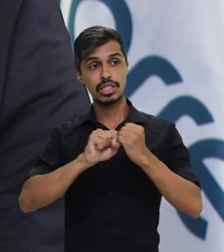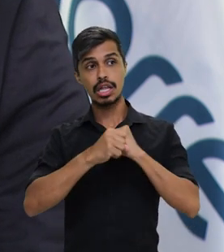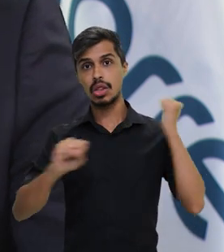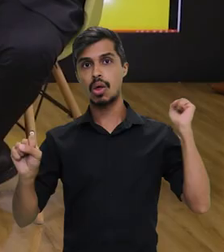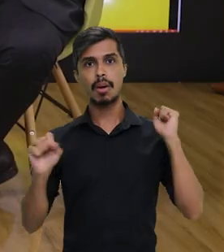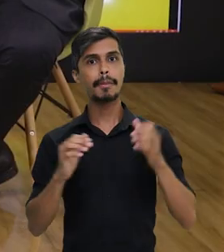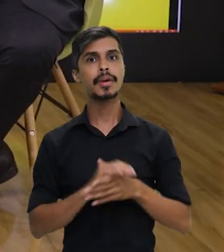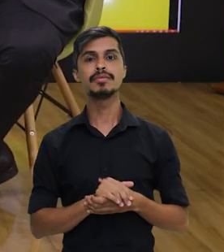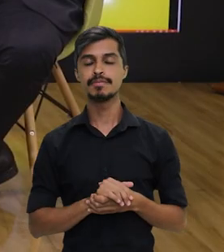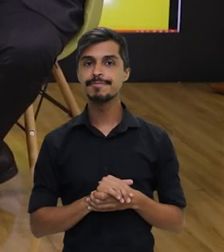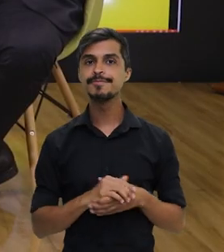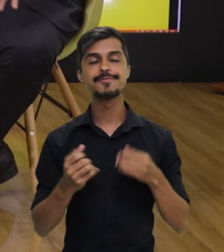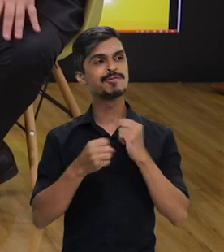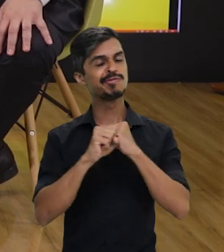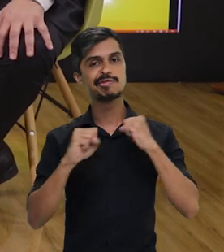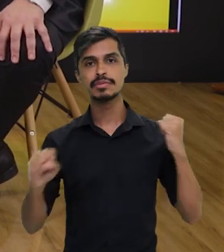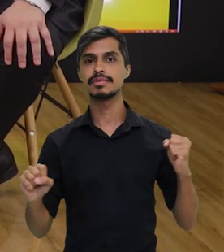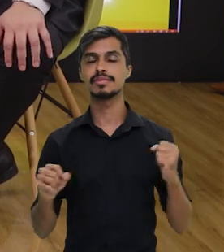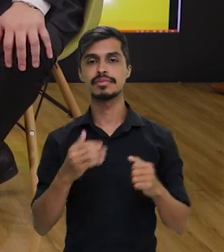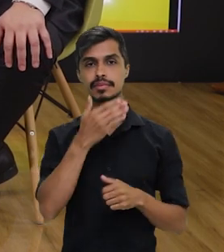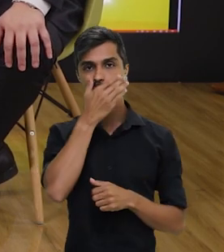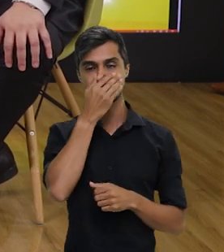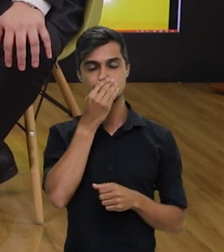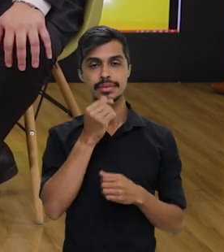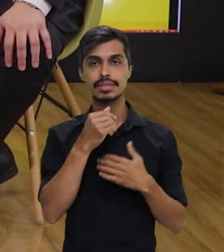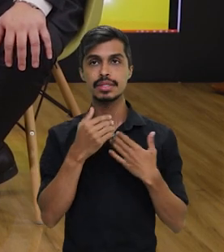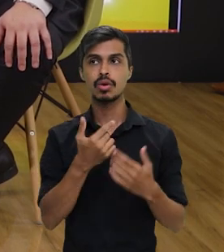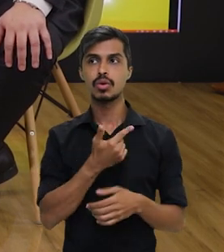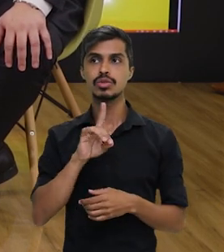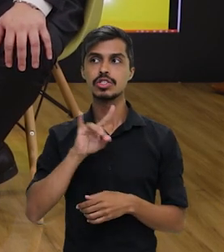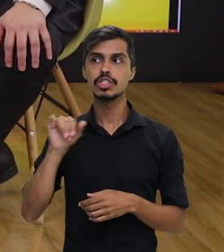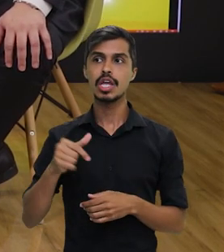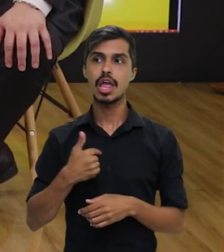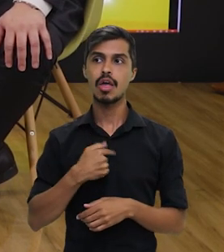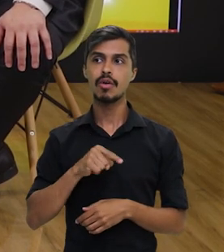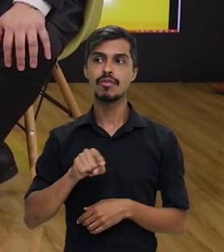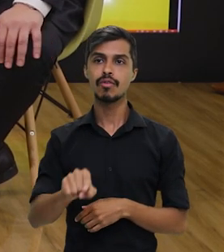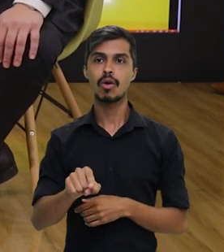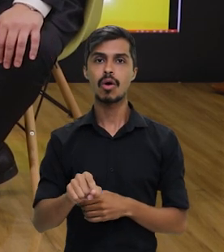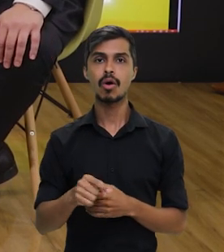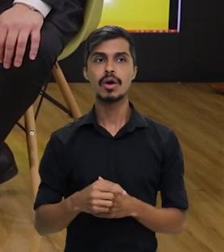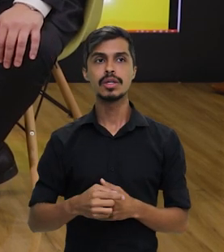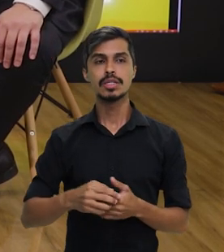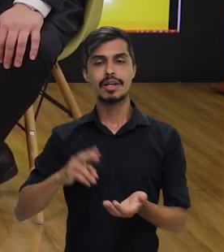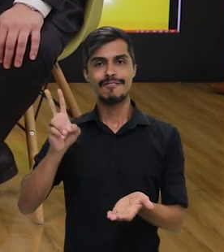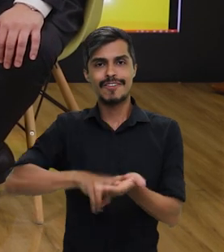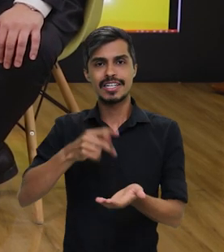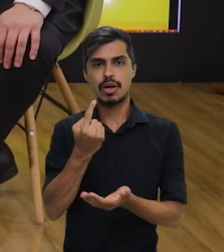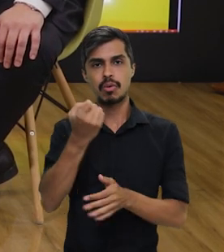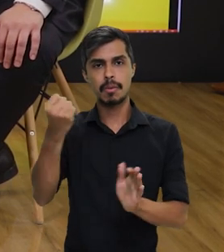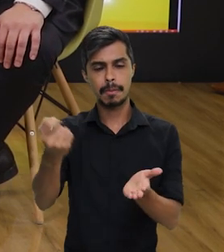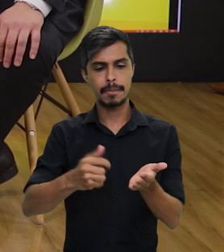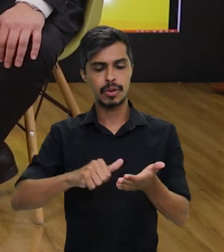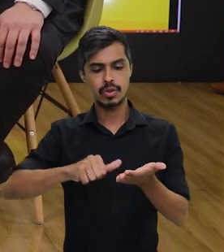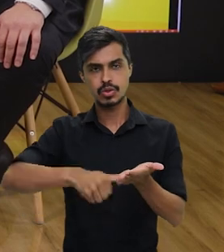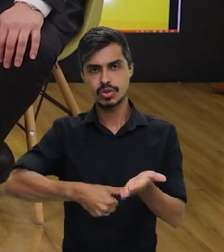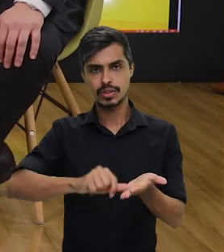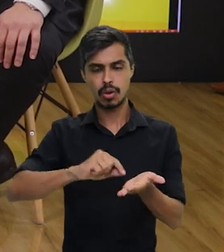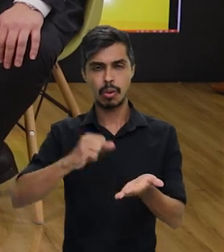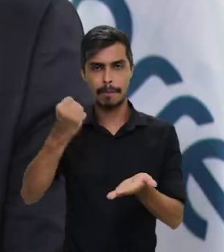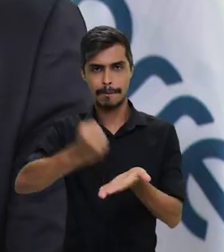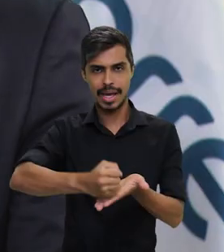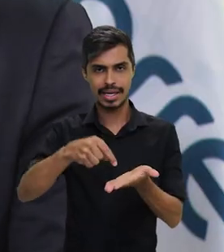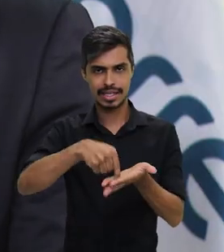dimensões continental, uma dimensão continental. Outro dia eu fui obter a um selo lá no